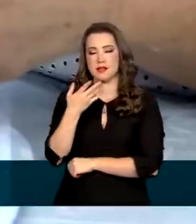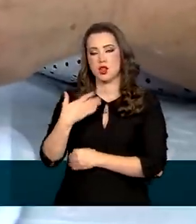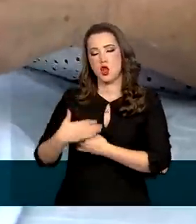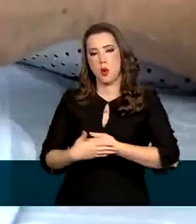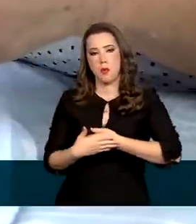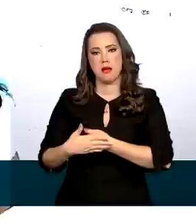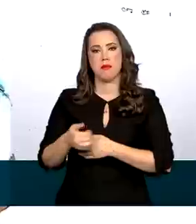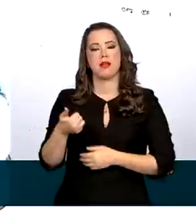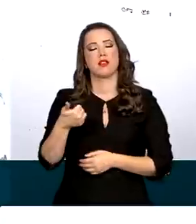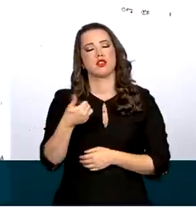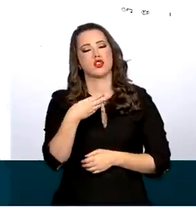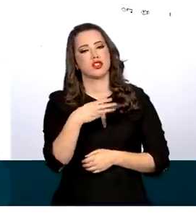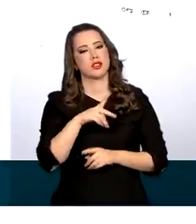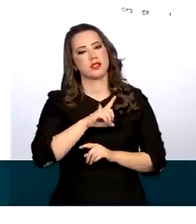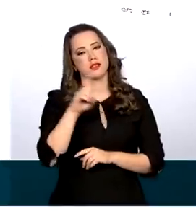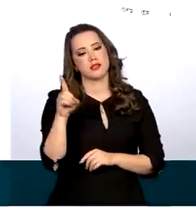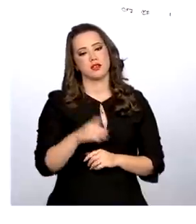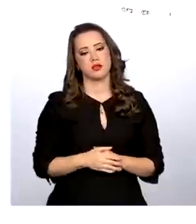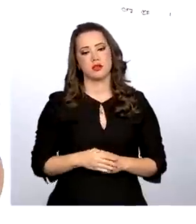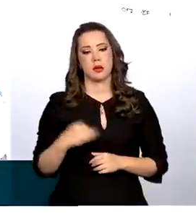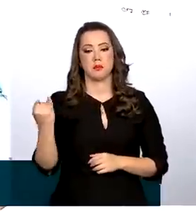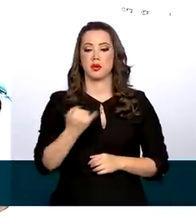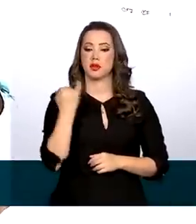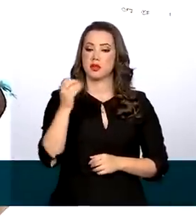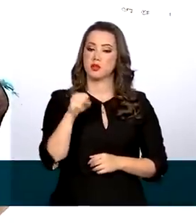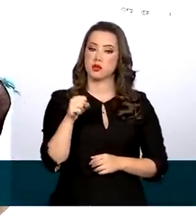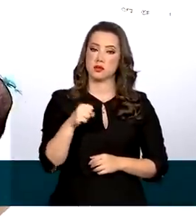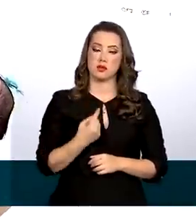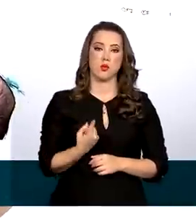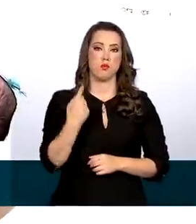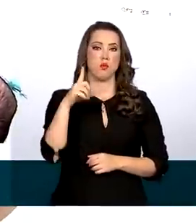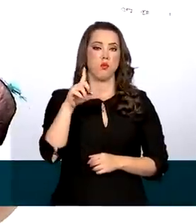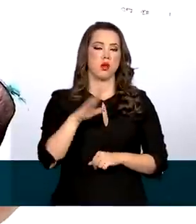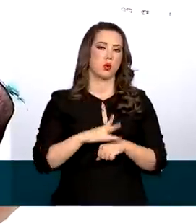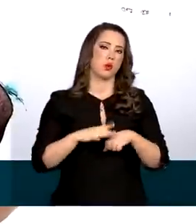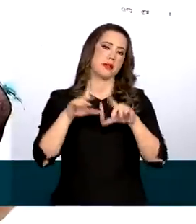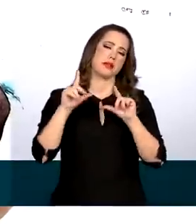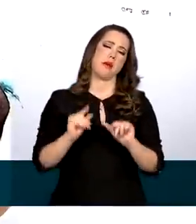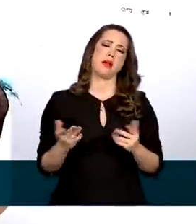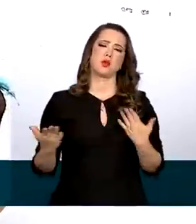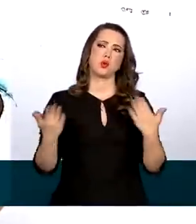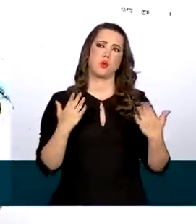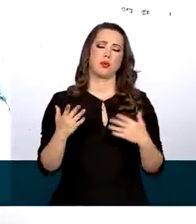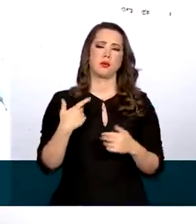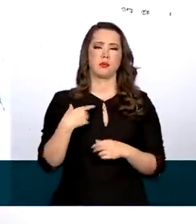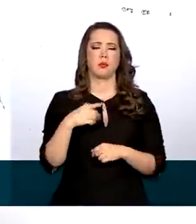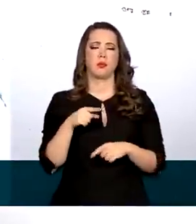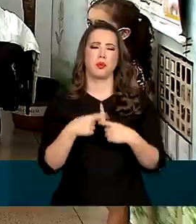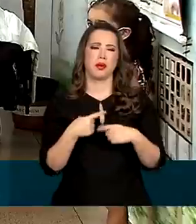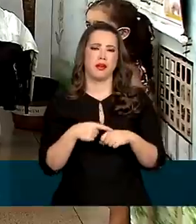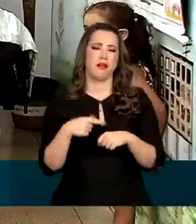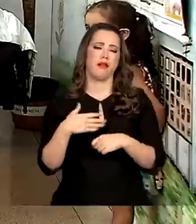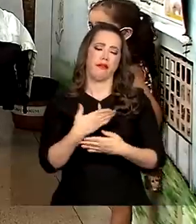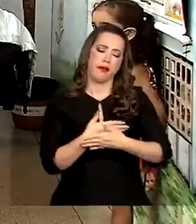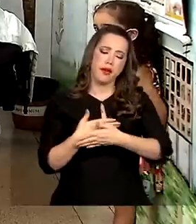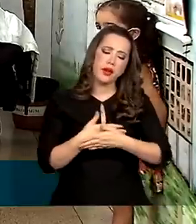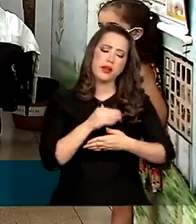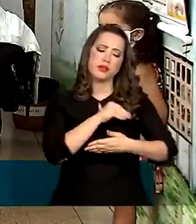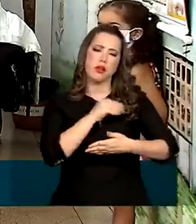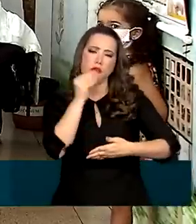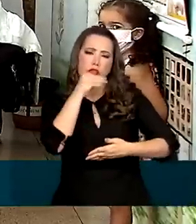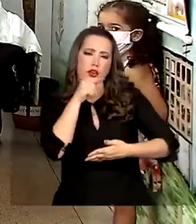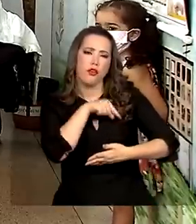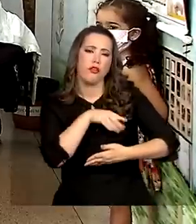13 dias. Super importante, que é menos uma doença, que as crianças ficam tão frágeis nessa época. A vacina é